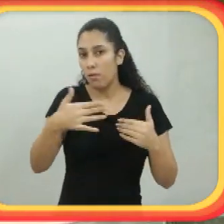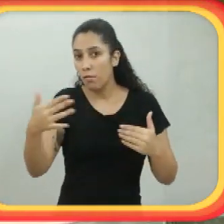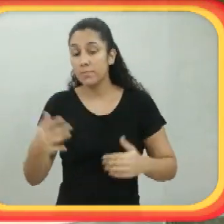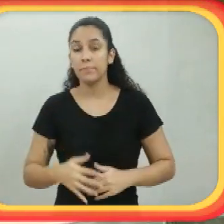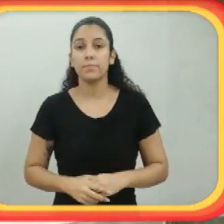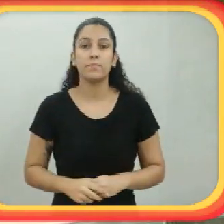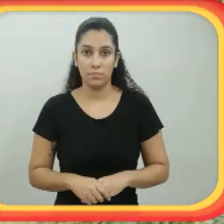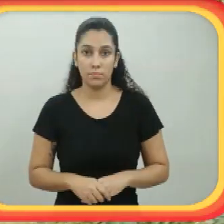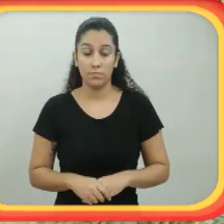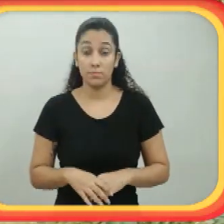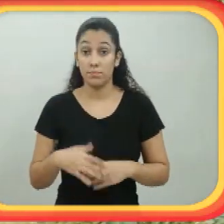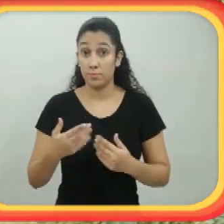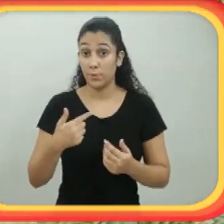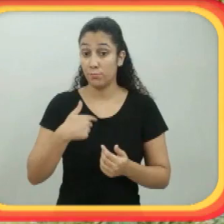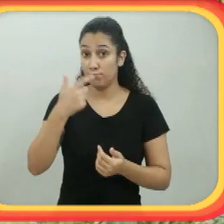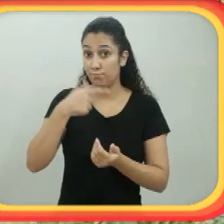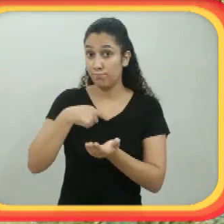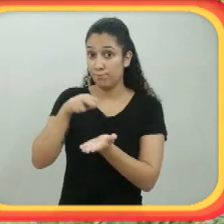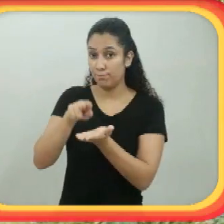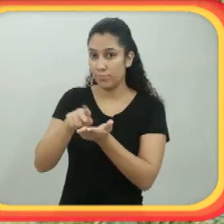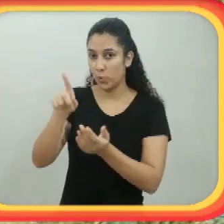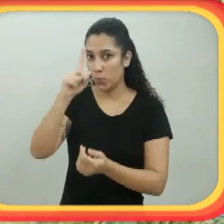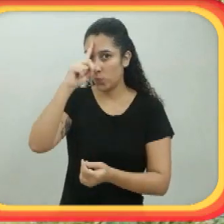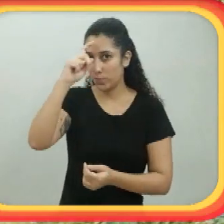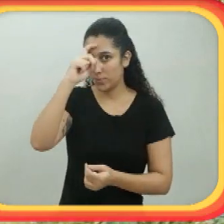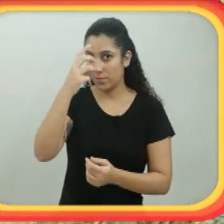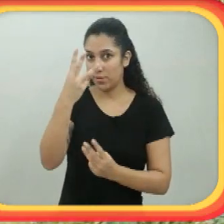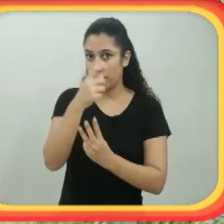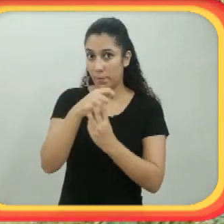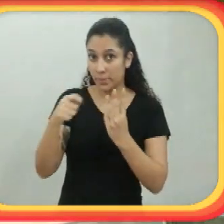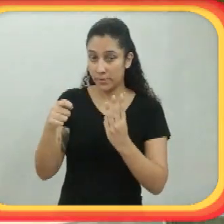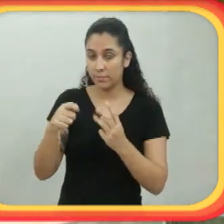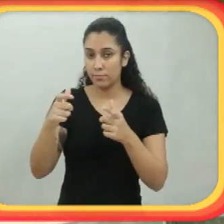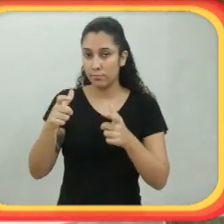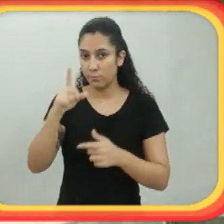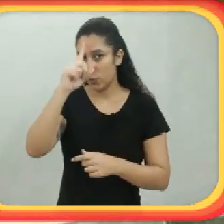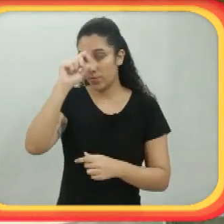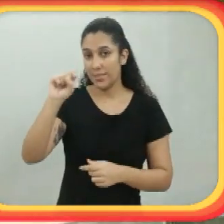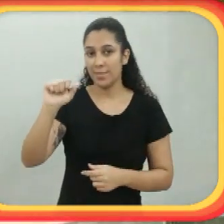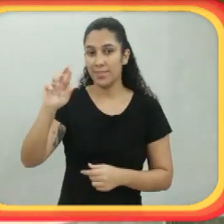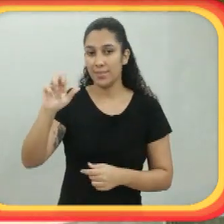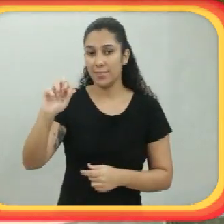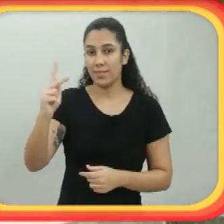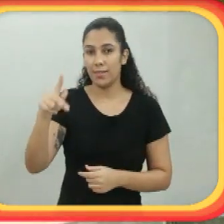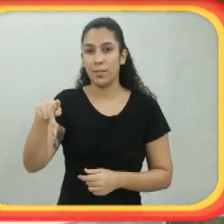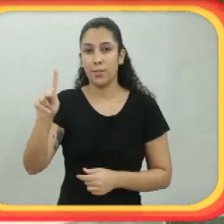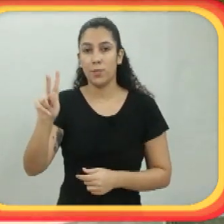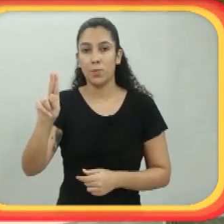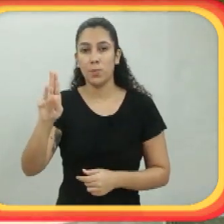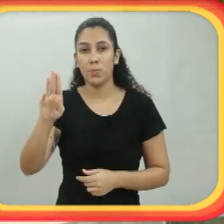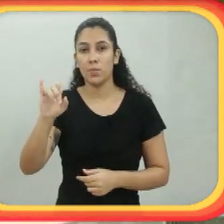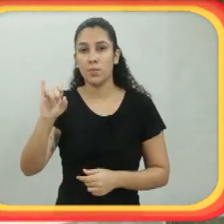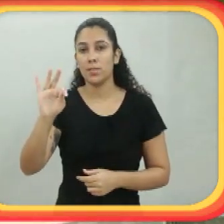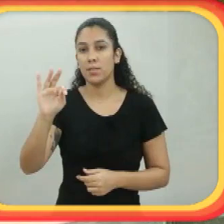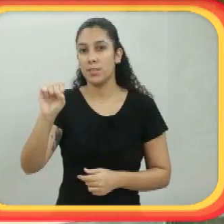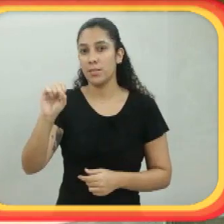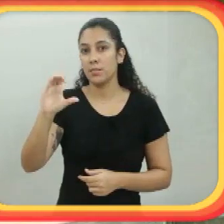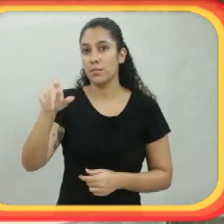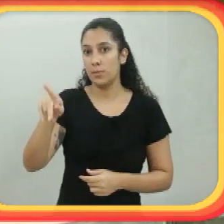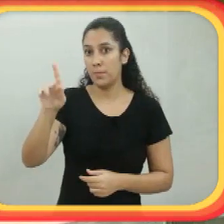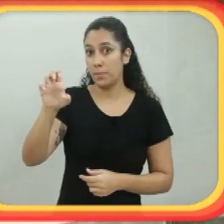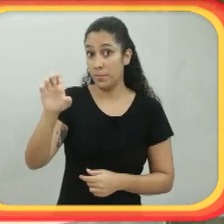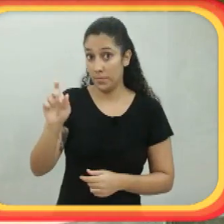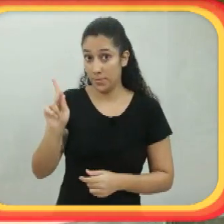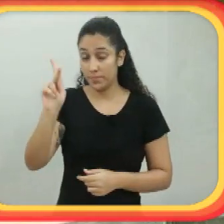aí eu vi que ele estava comigo. Eu fiquei três meses internada lá no Sara Kubitschek. E aí eu fui para a BBR no Rio